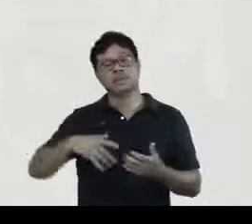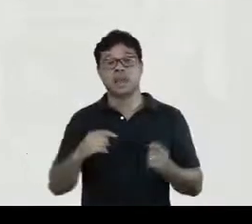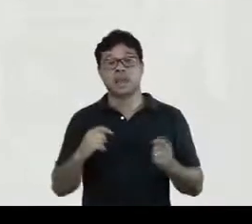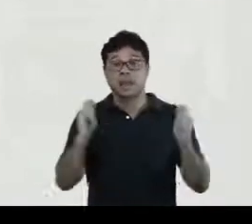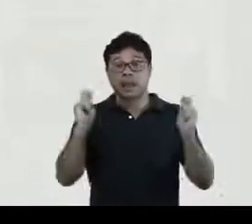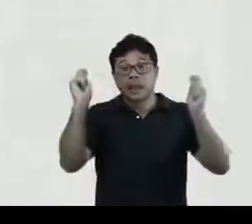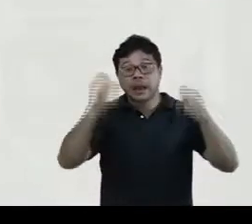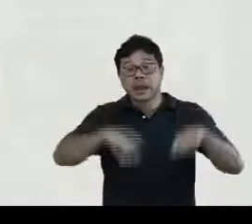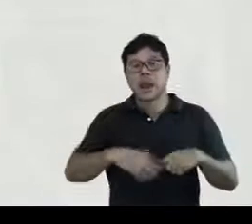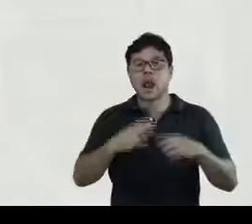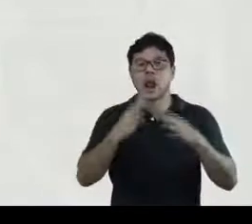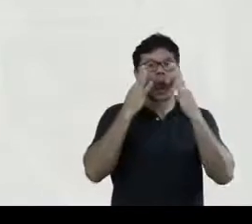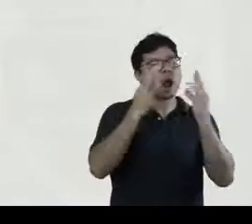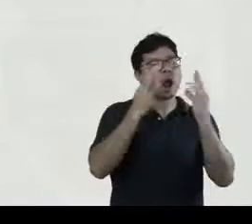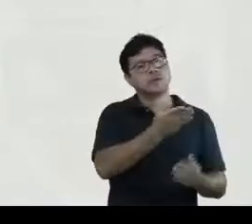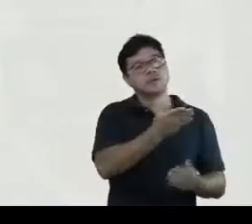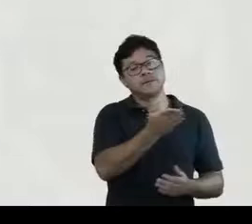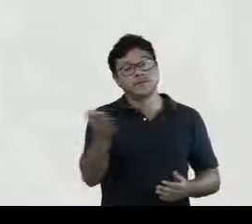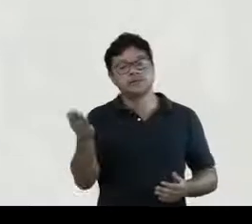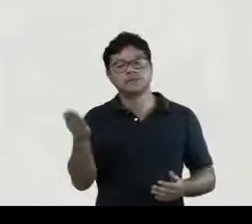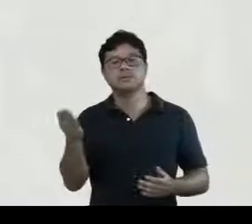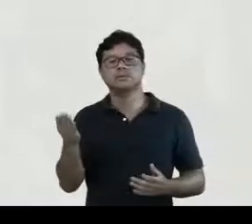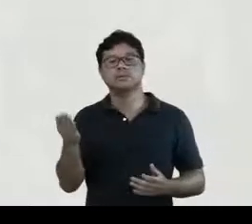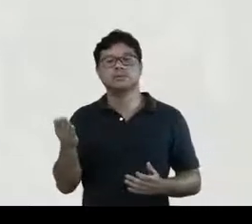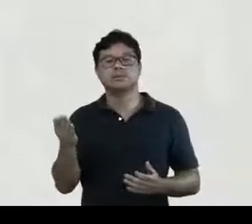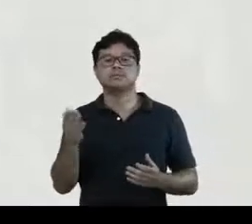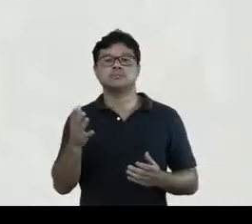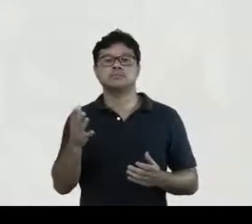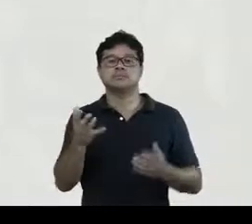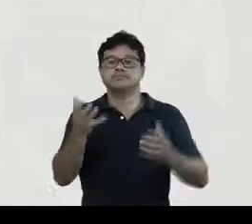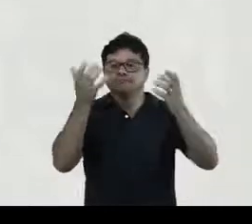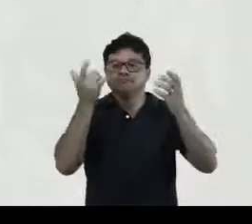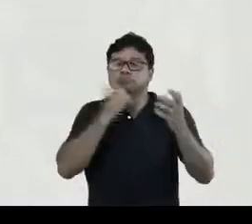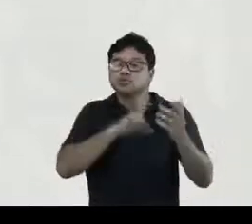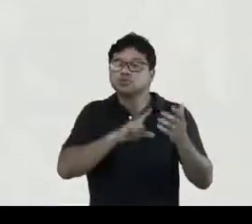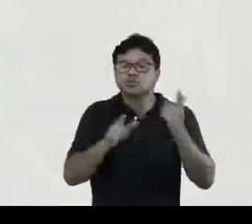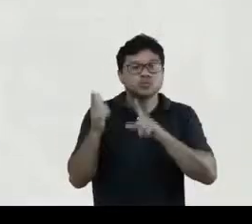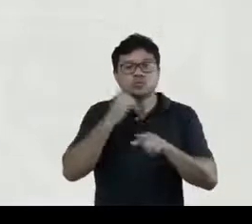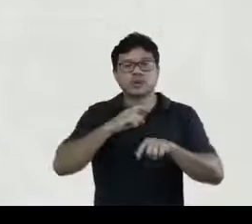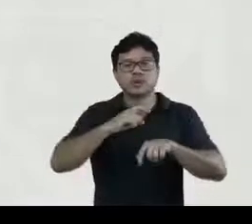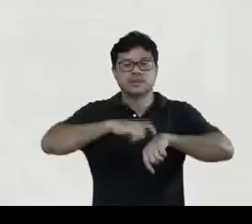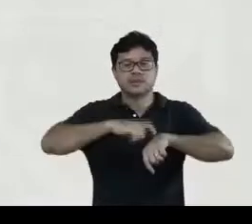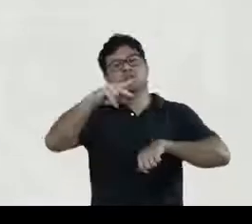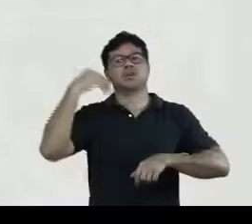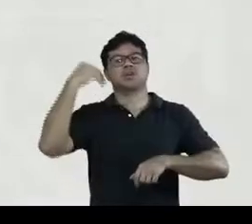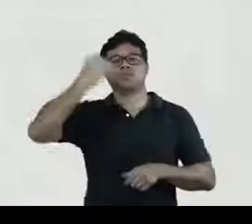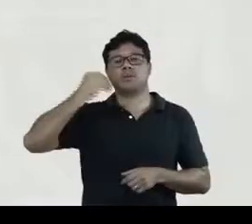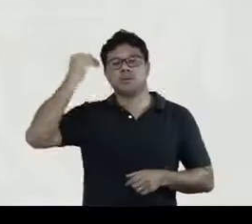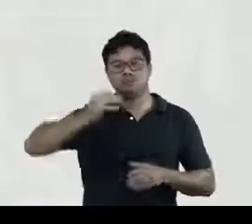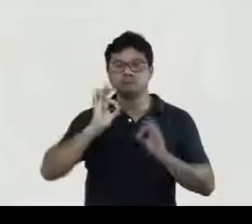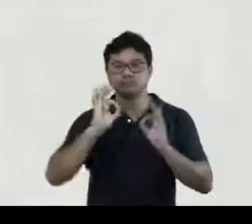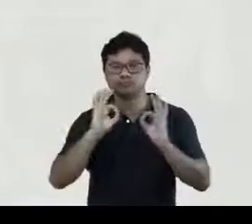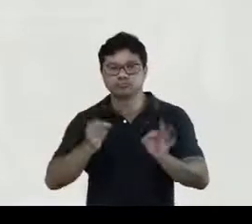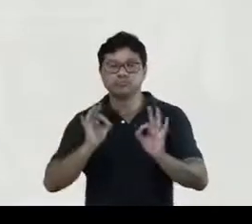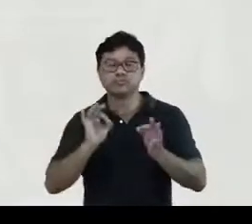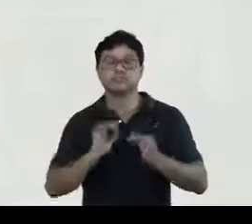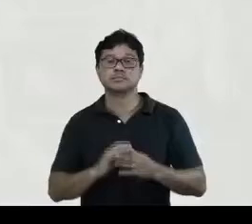capacidade do olhar que vocês adquiriram com o tempo de suas experiências né